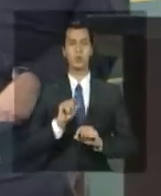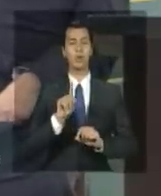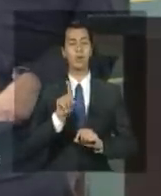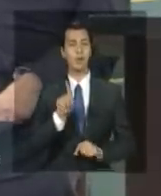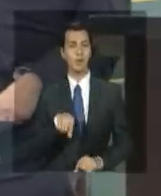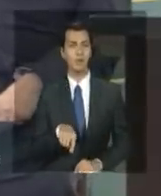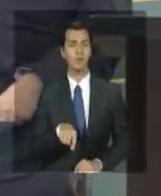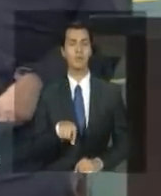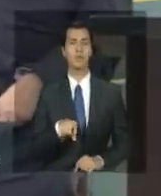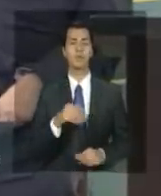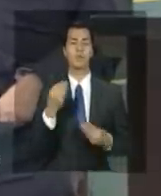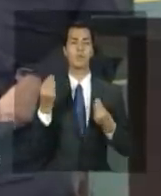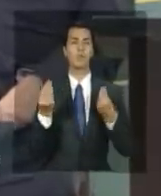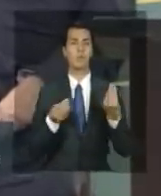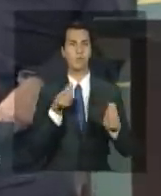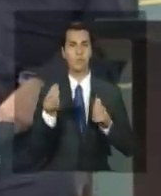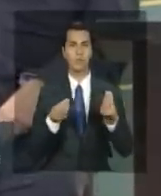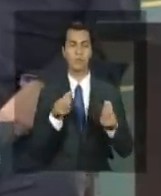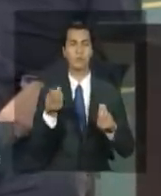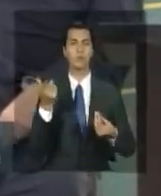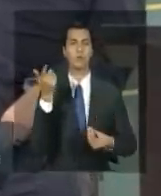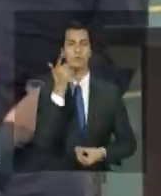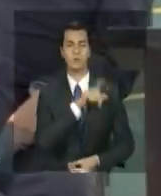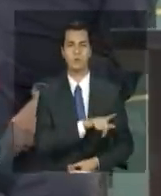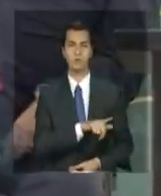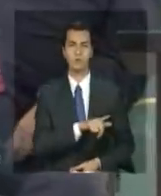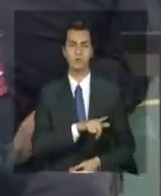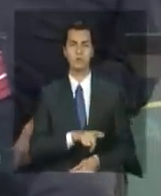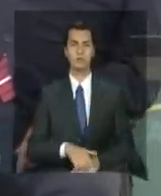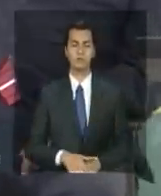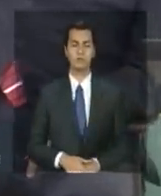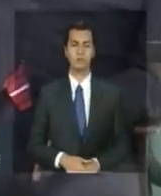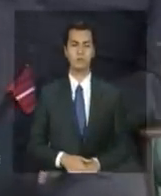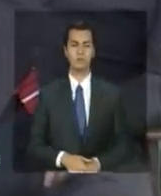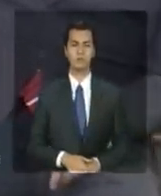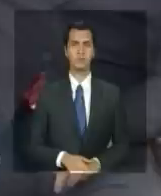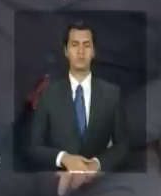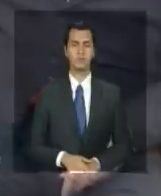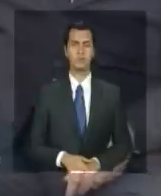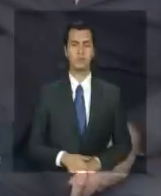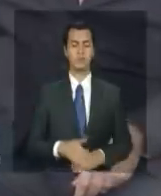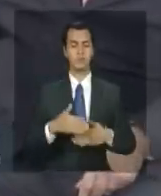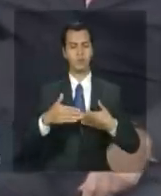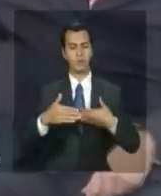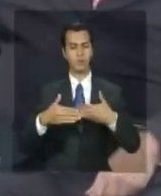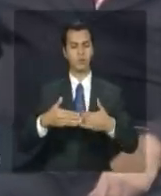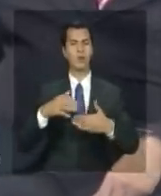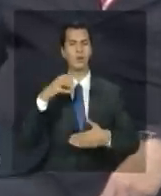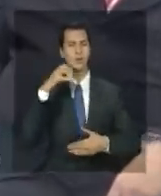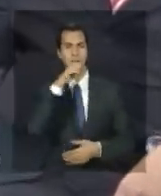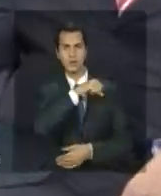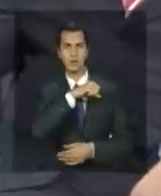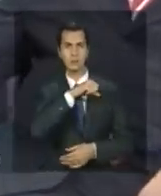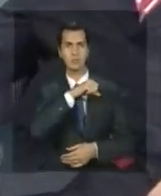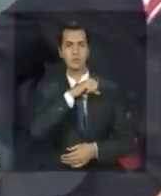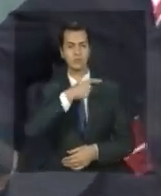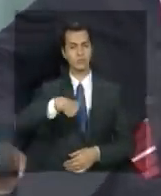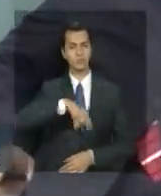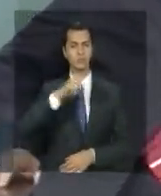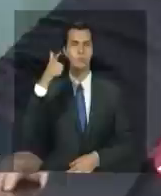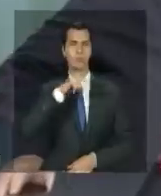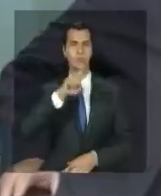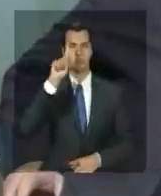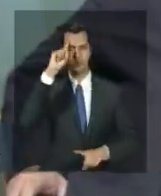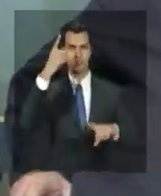chama como conseguir encurtar o caminho para a inovação